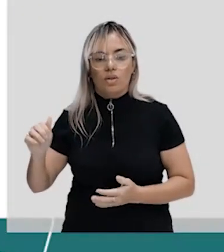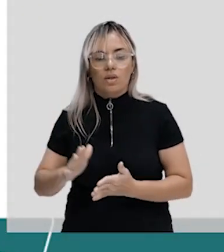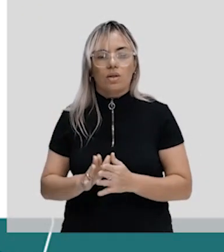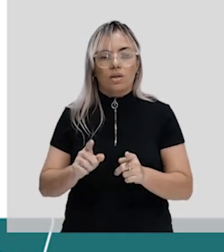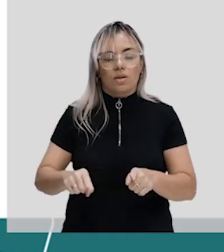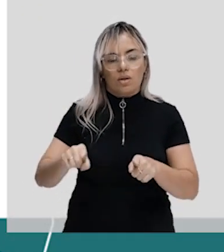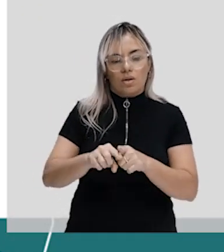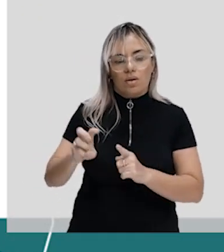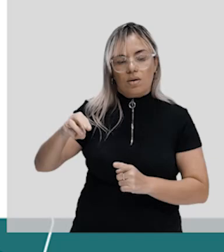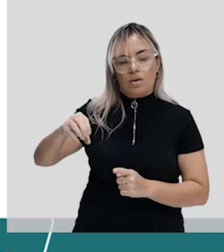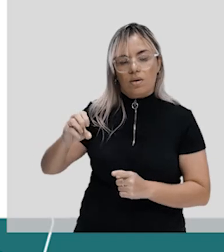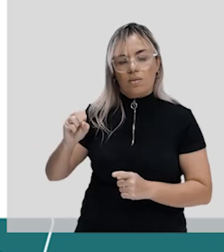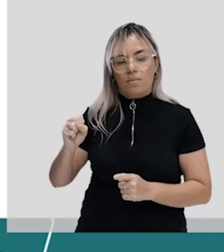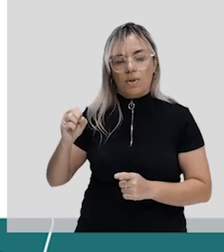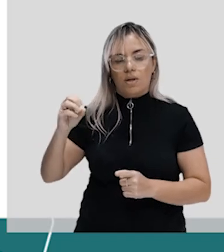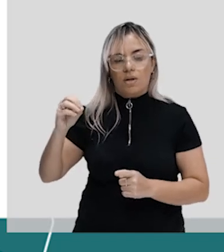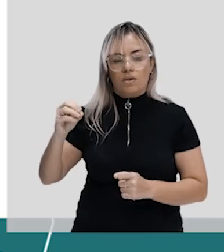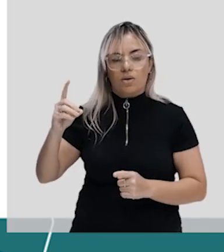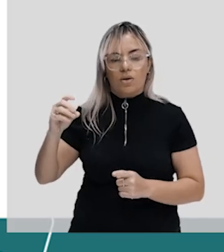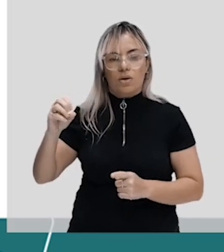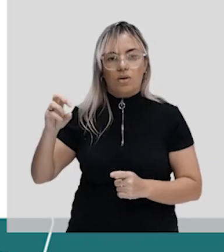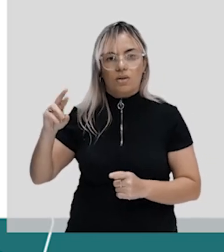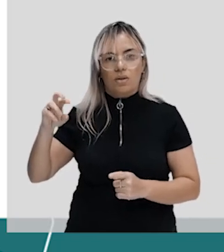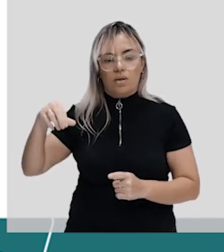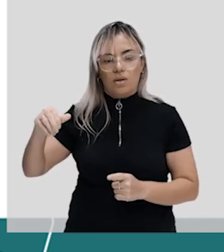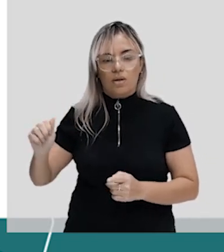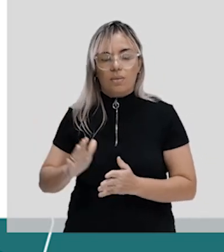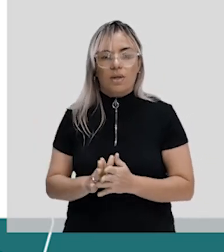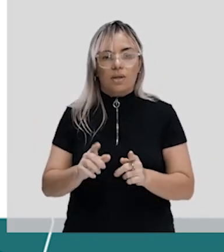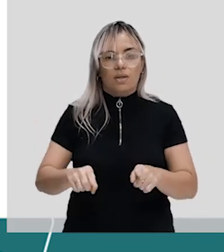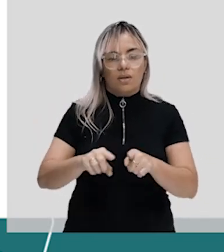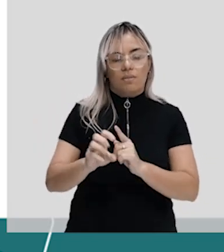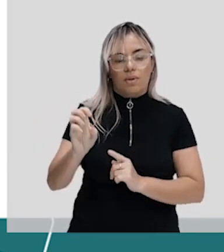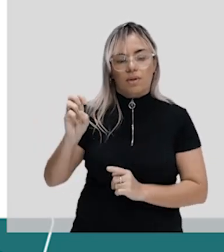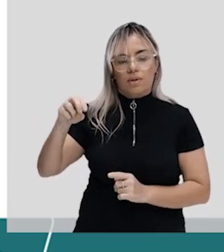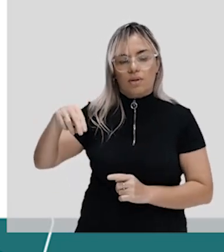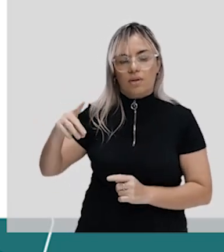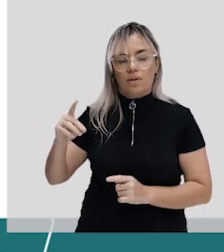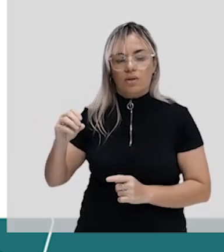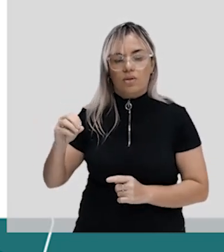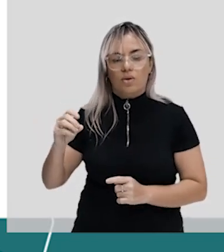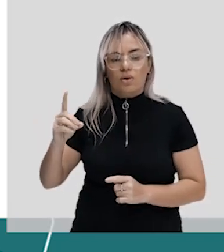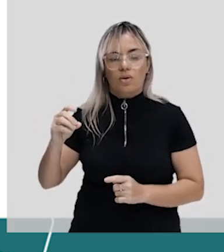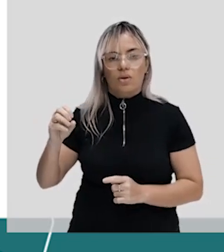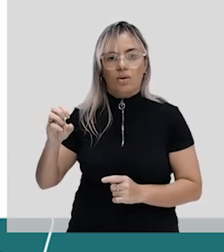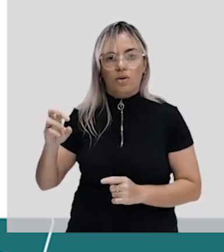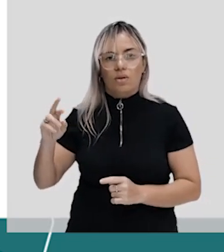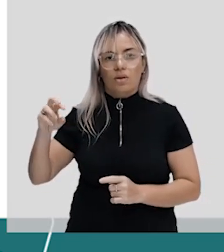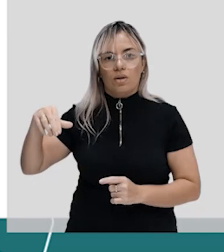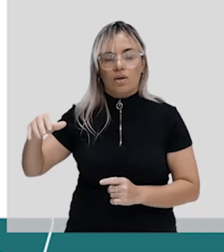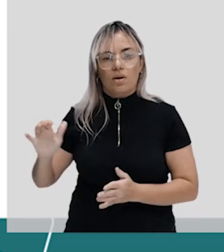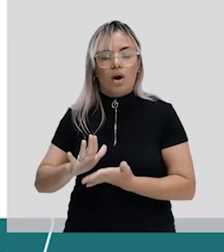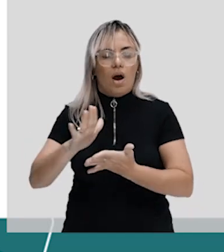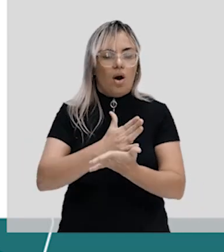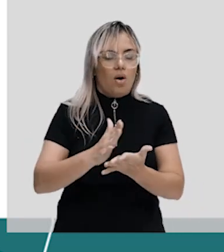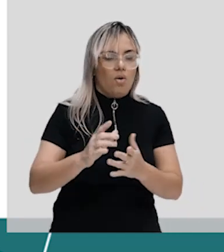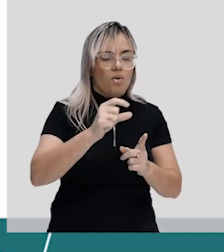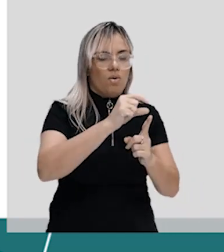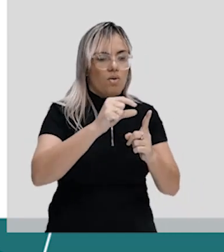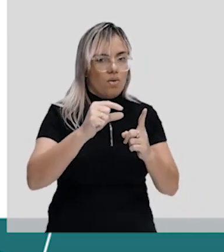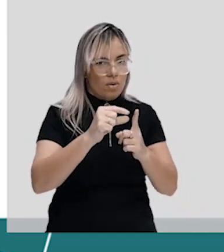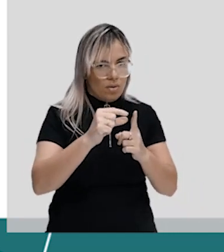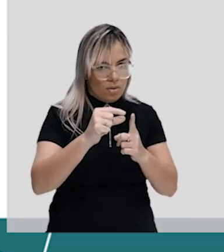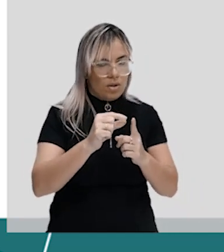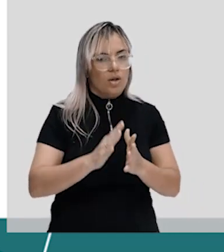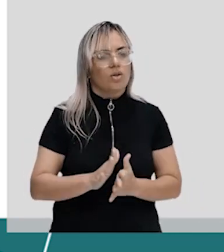endoderma. São nomes que para vocês é um pouco complicado. Alguns desses nomes eu já expliquei para vocês, tá? Em